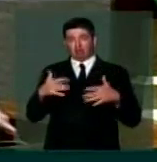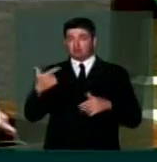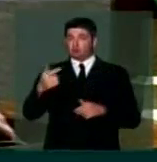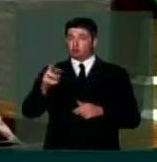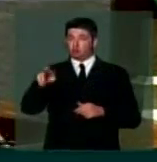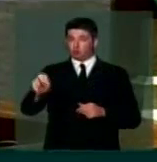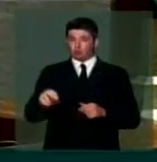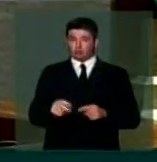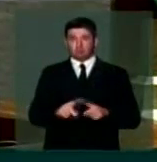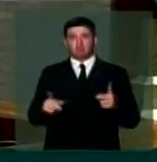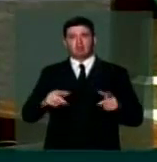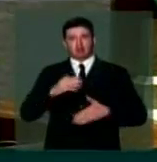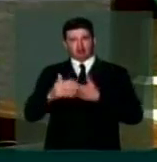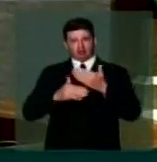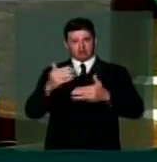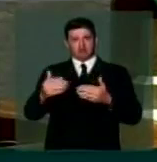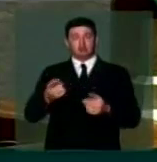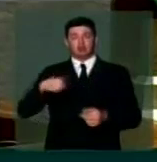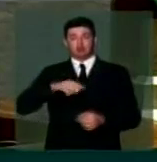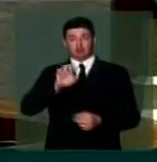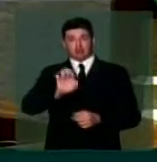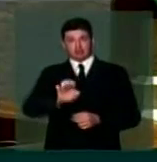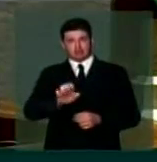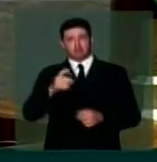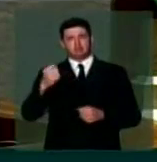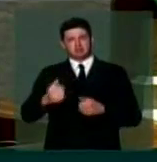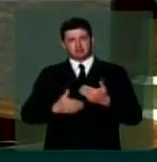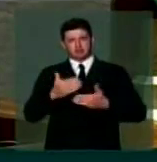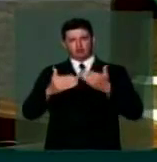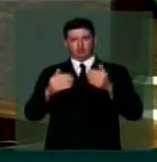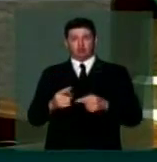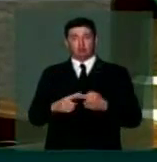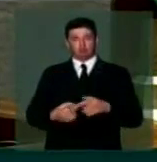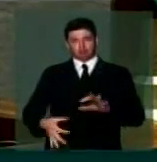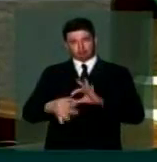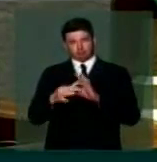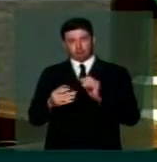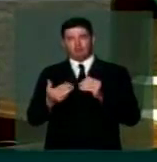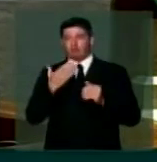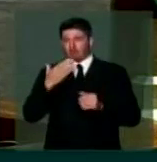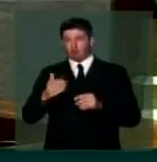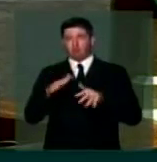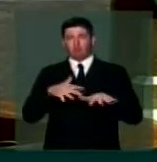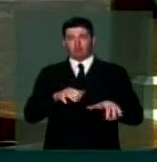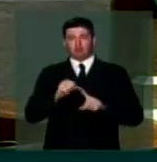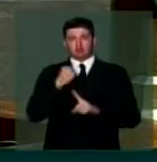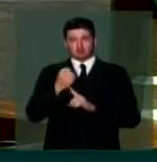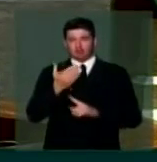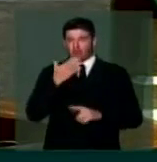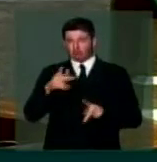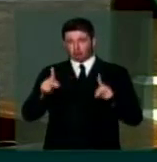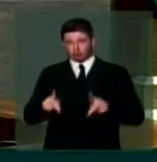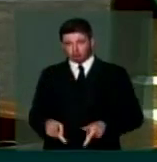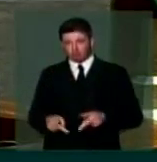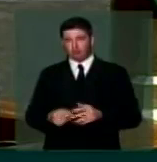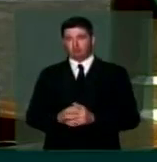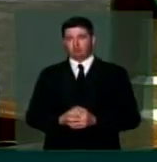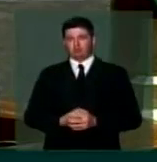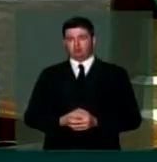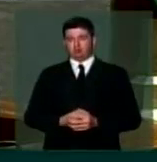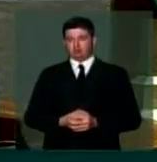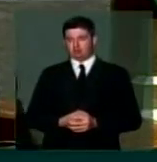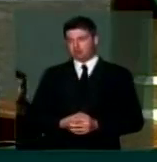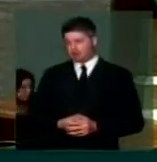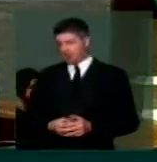turno. Mas nós avançaremos, a esquerda precisa avançar, porque a esquerda é vinculada ao movimento social, ao movimento popular e é quem tem a